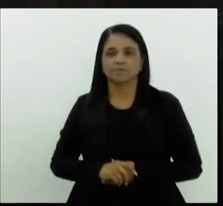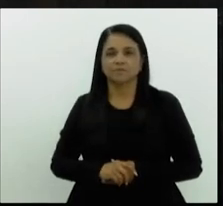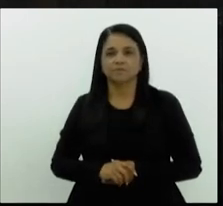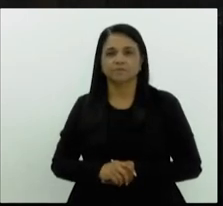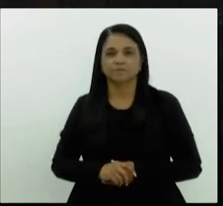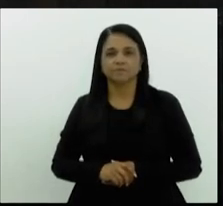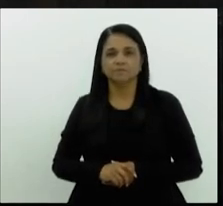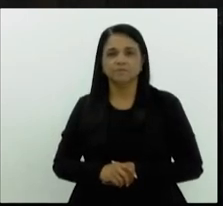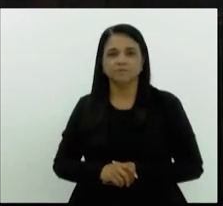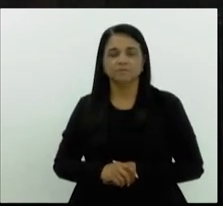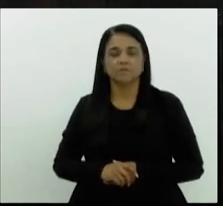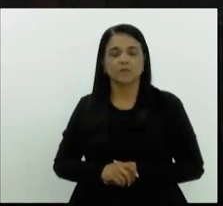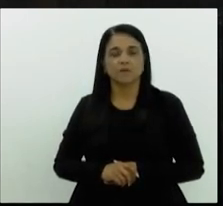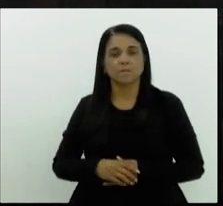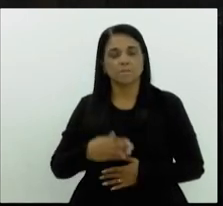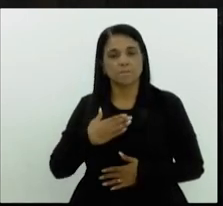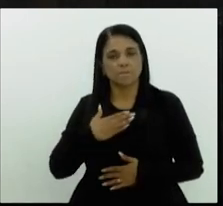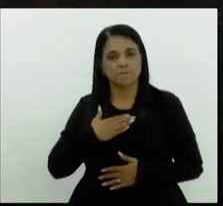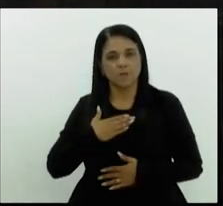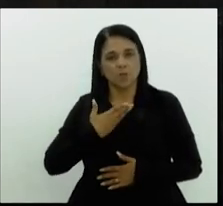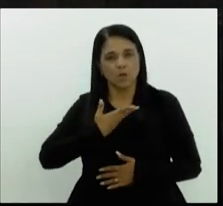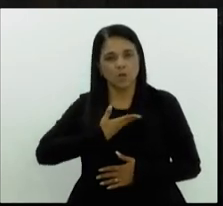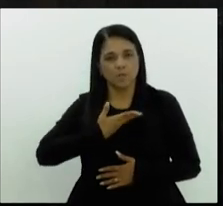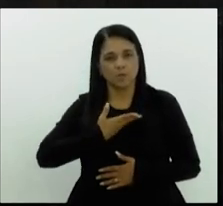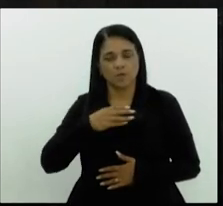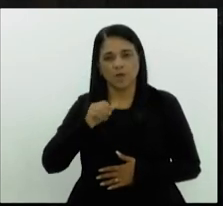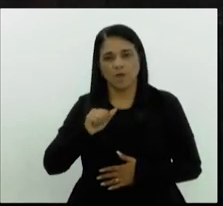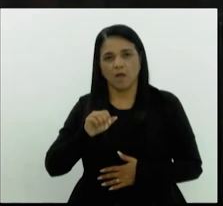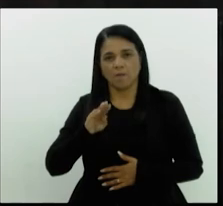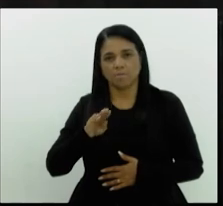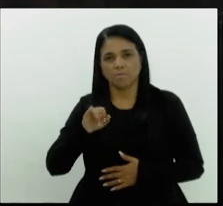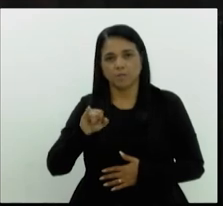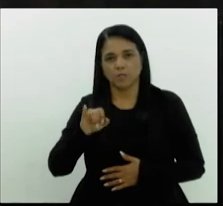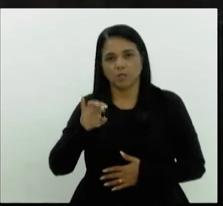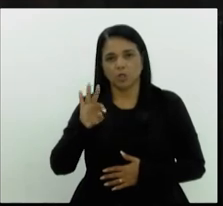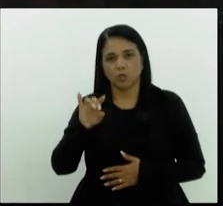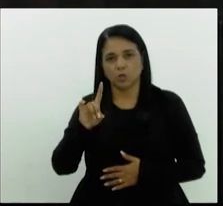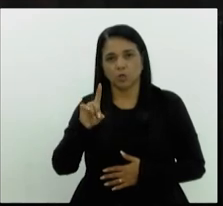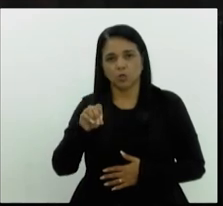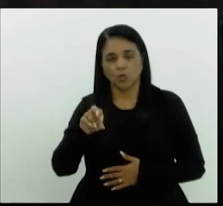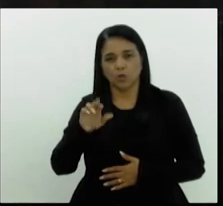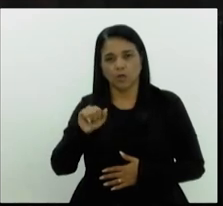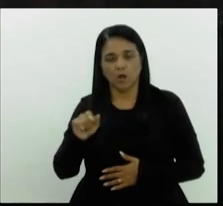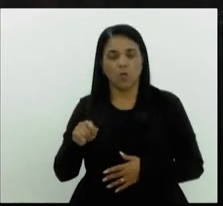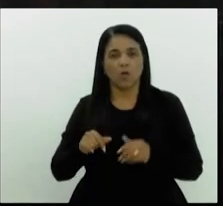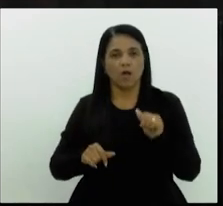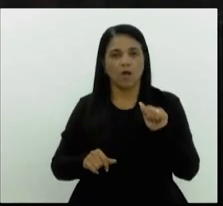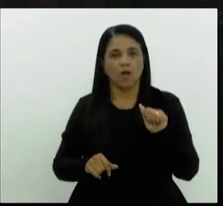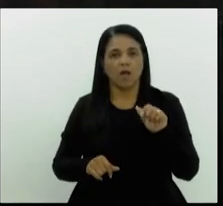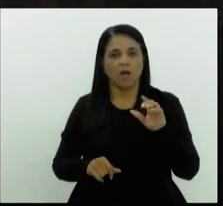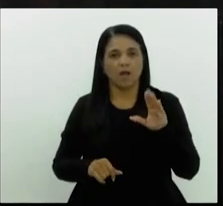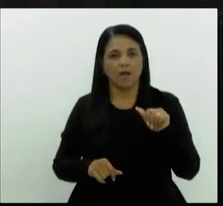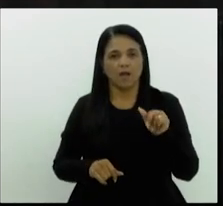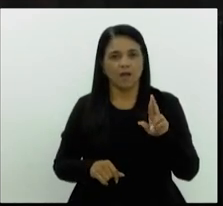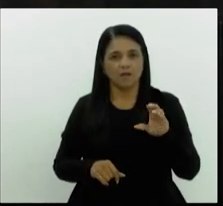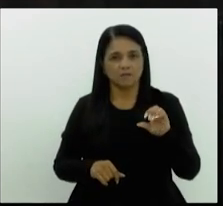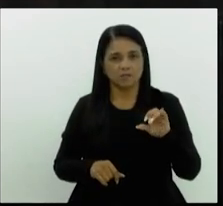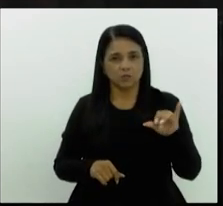meu amigo Abidoral, meu amigo Abelar, meu amigo Acácio,